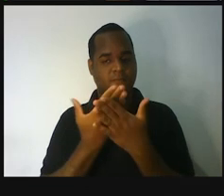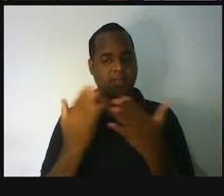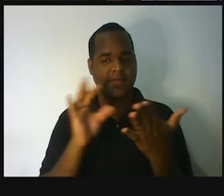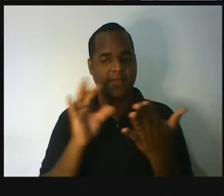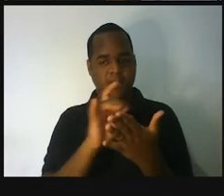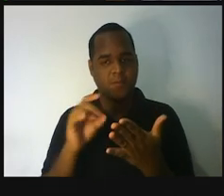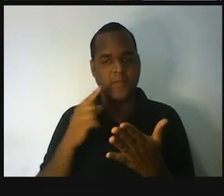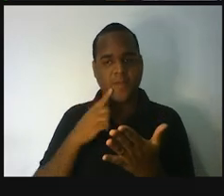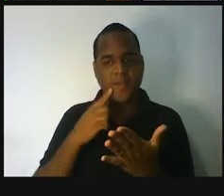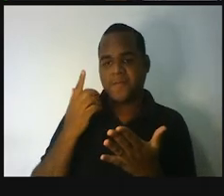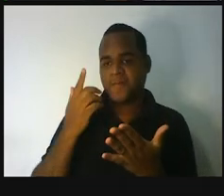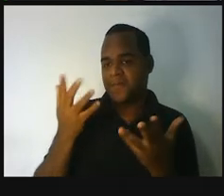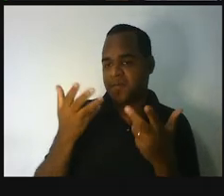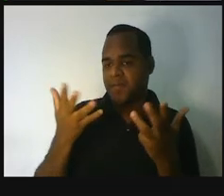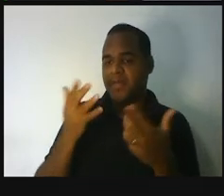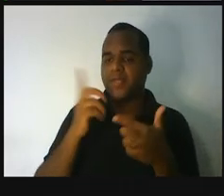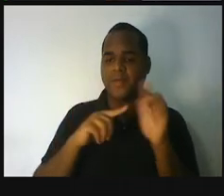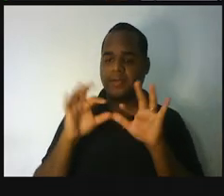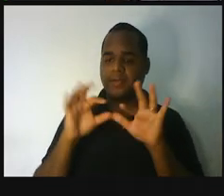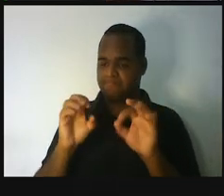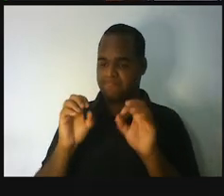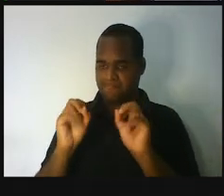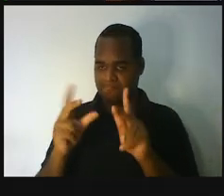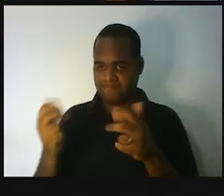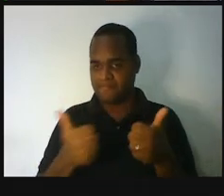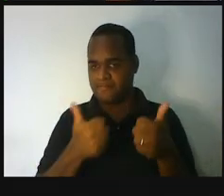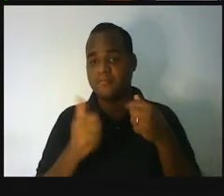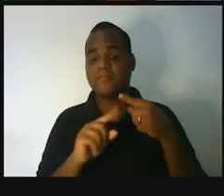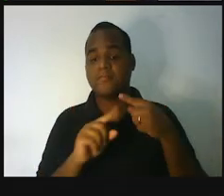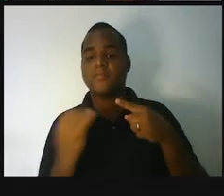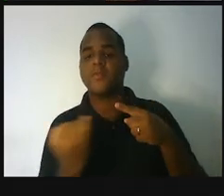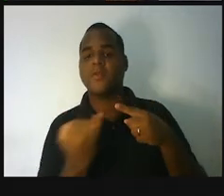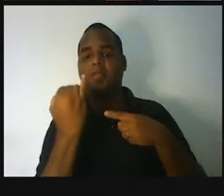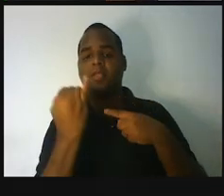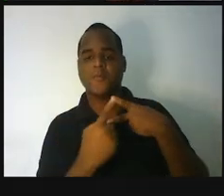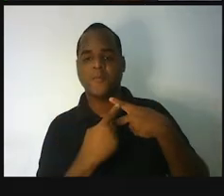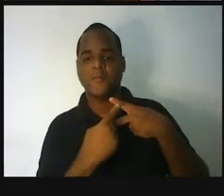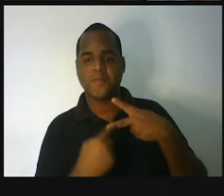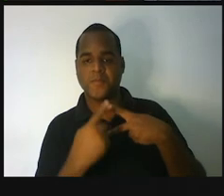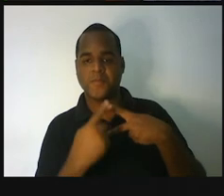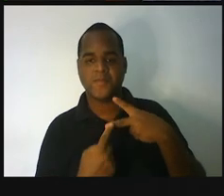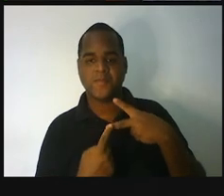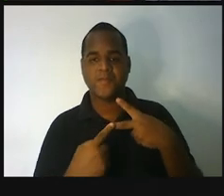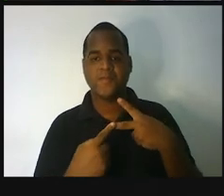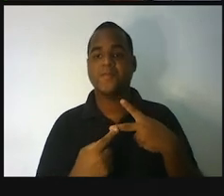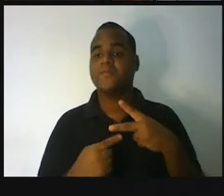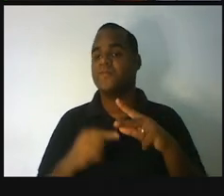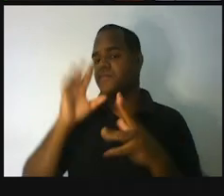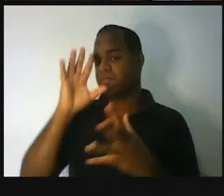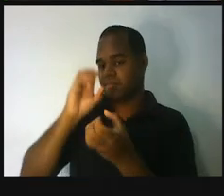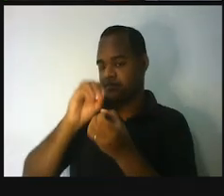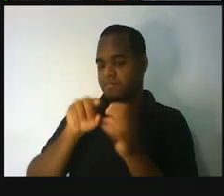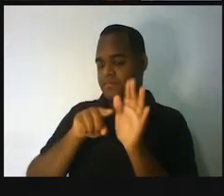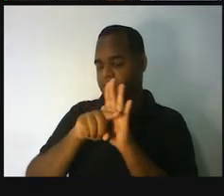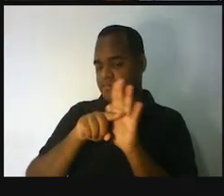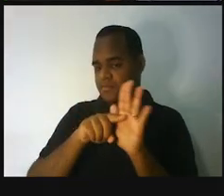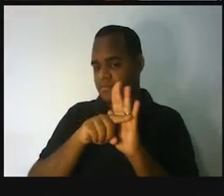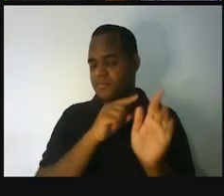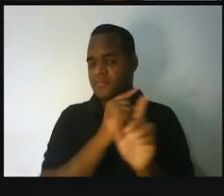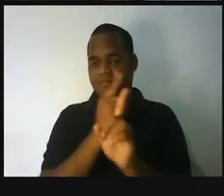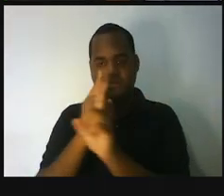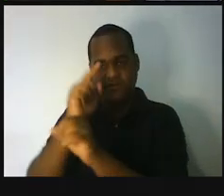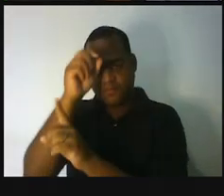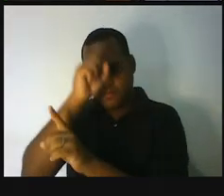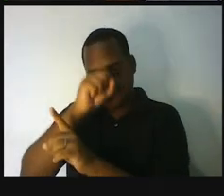estratégias na hora de fazer cálculos. Tá bom? O que é que foi importante para essa aula, professor? Aprender investigando.